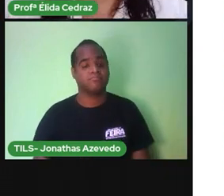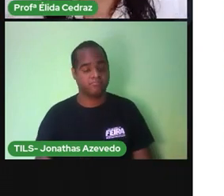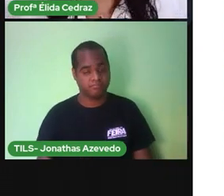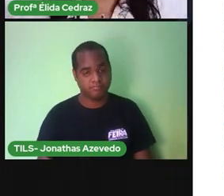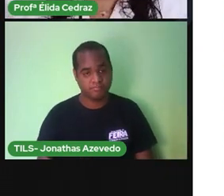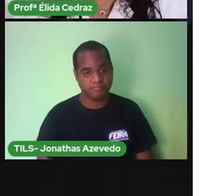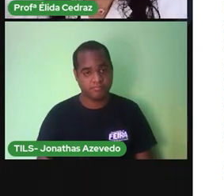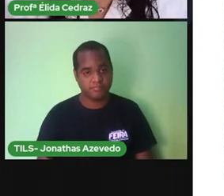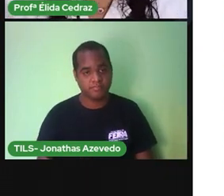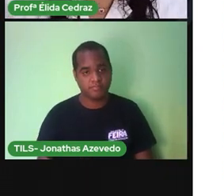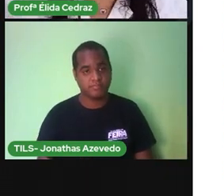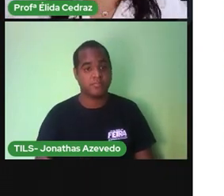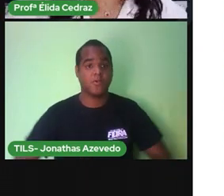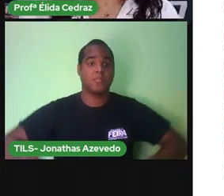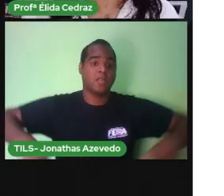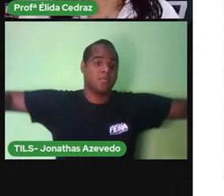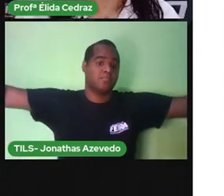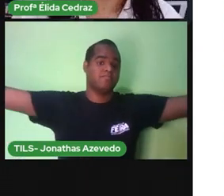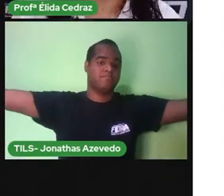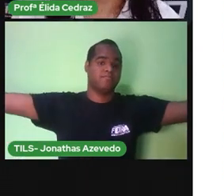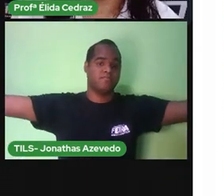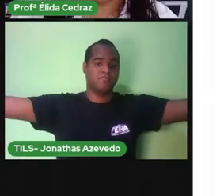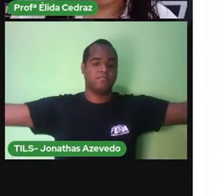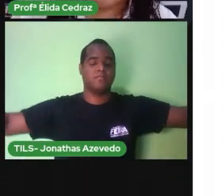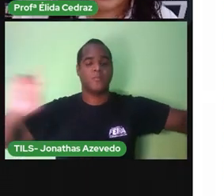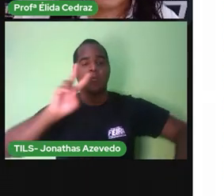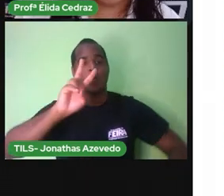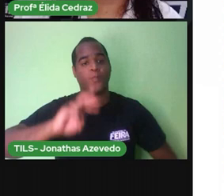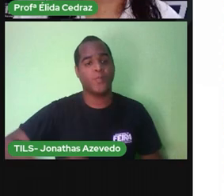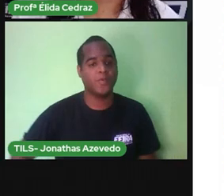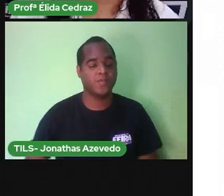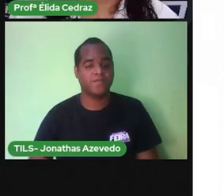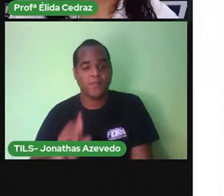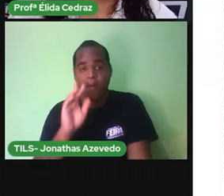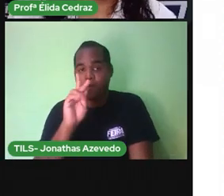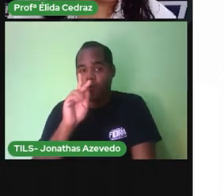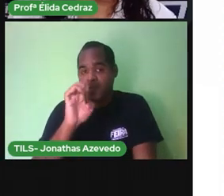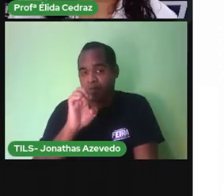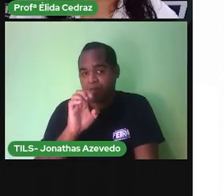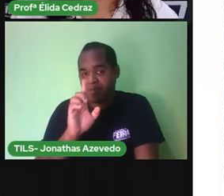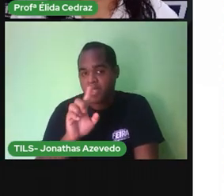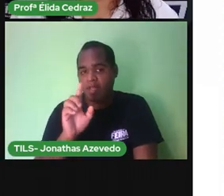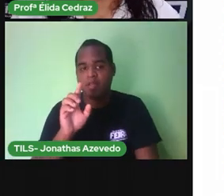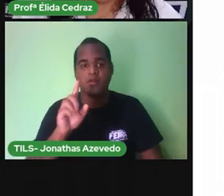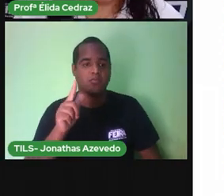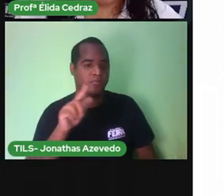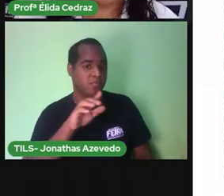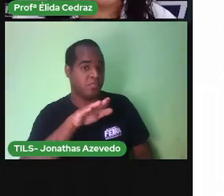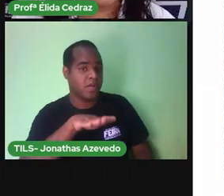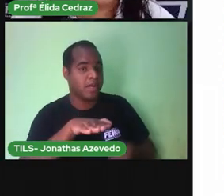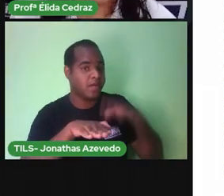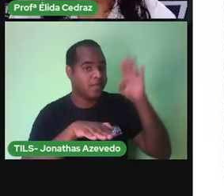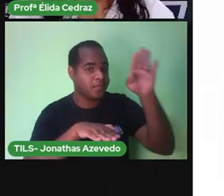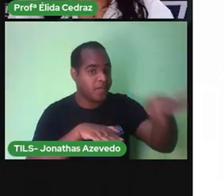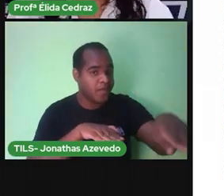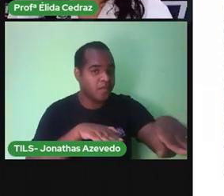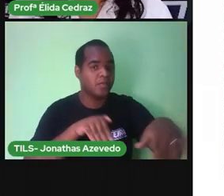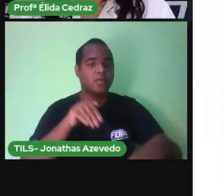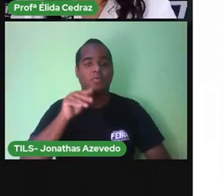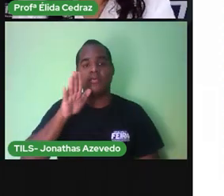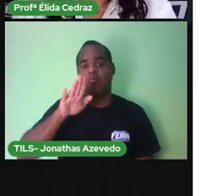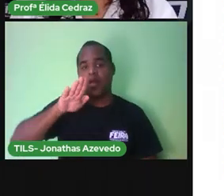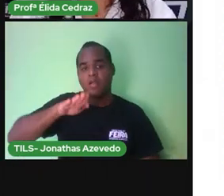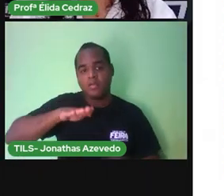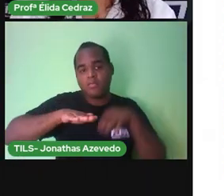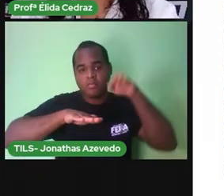Uma abraçada O pé O passo A passada É esse espaço